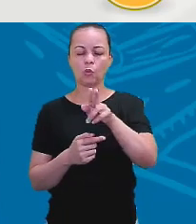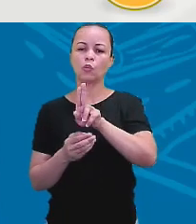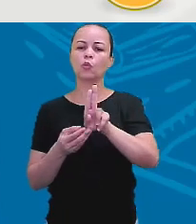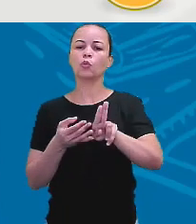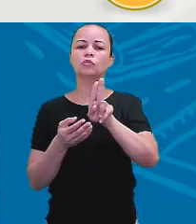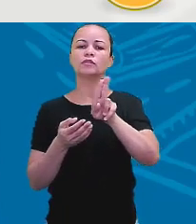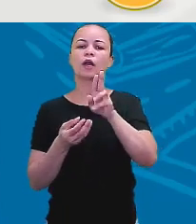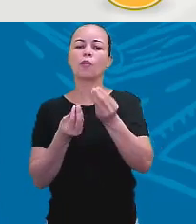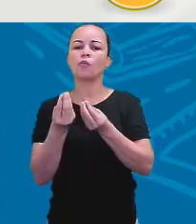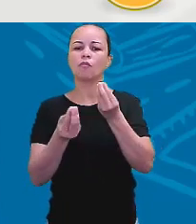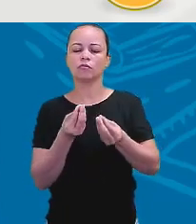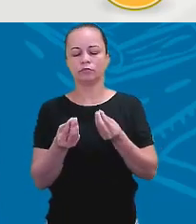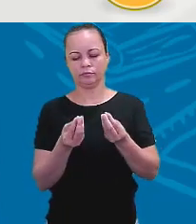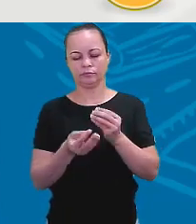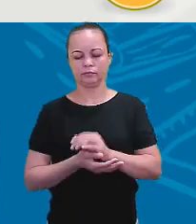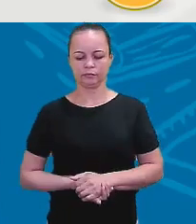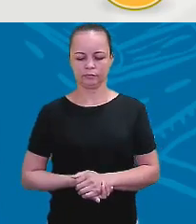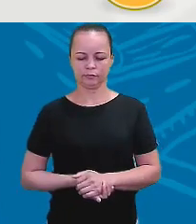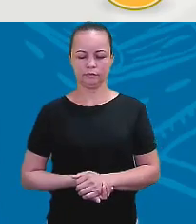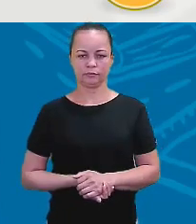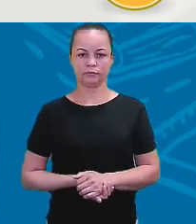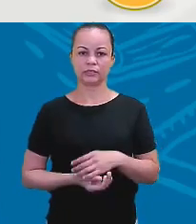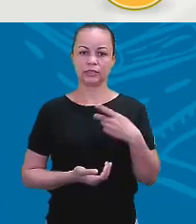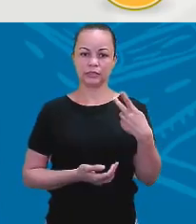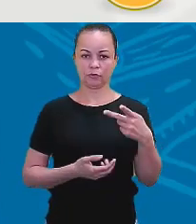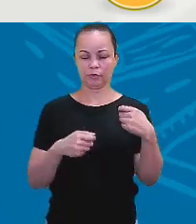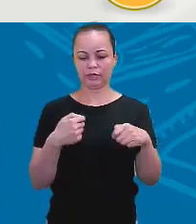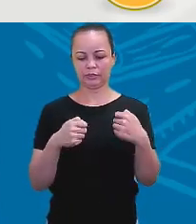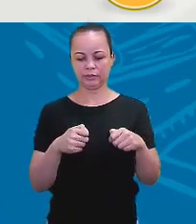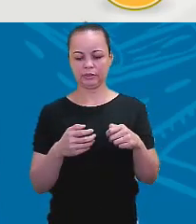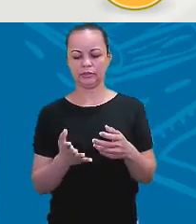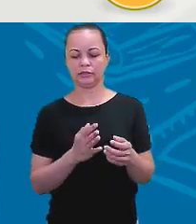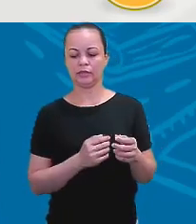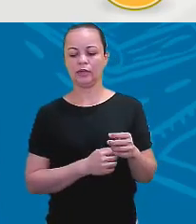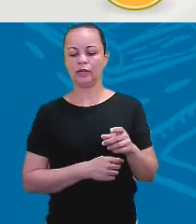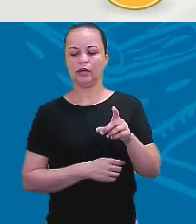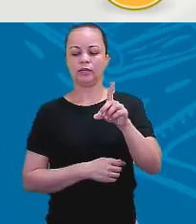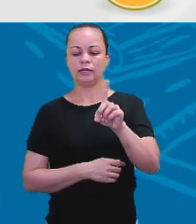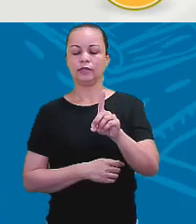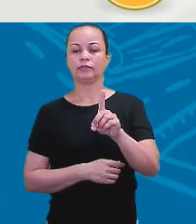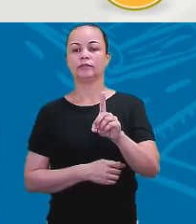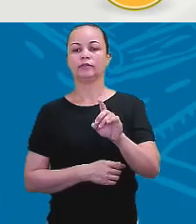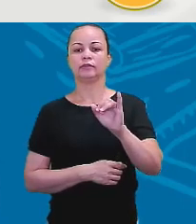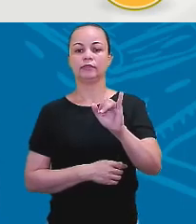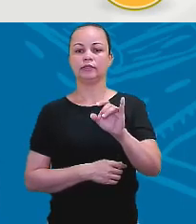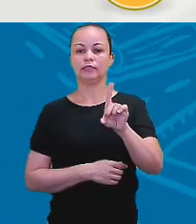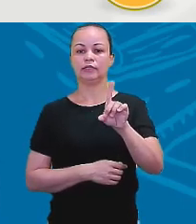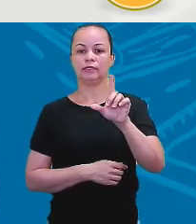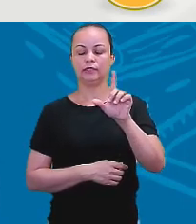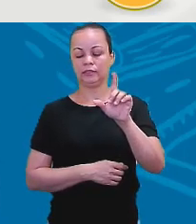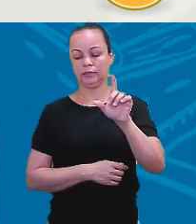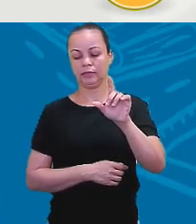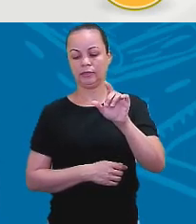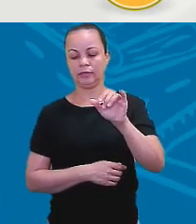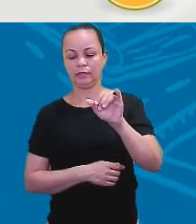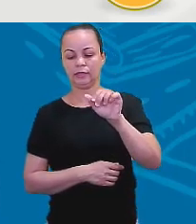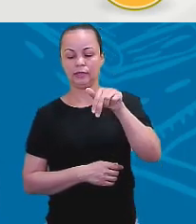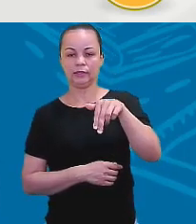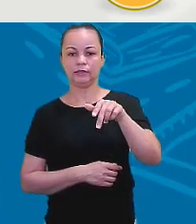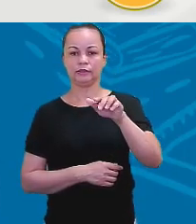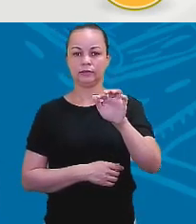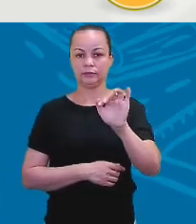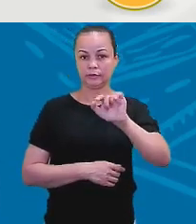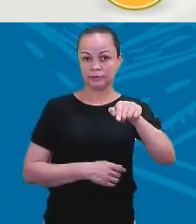pessoal. Então, nesse caso, eu vou usar didn't, porque a primeira parte da frase está afirmando e o verbo está no